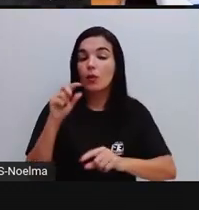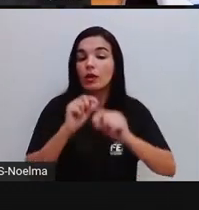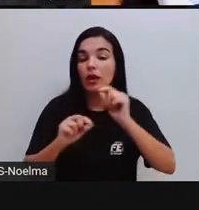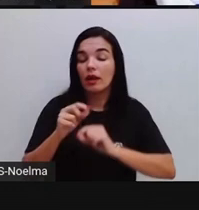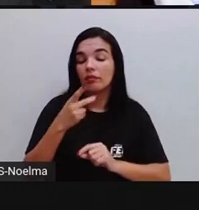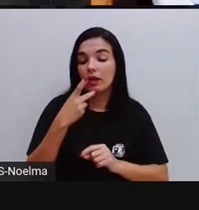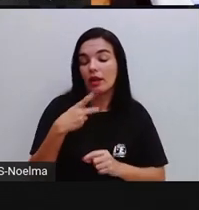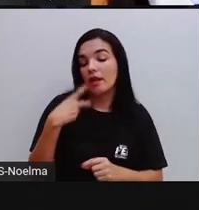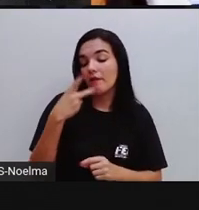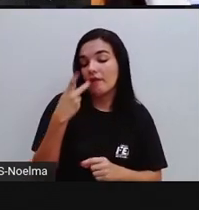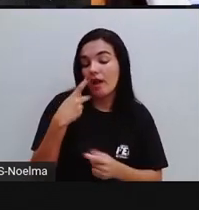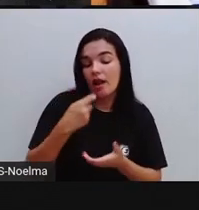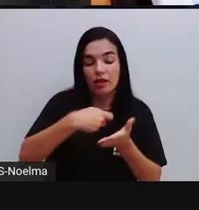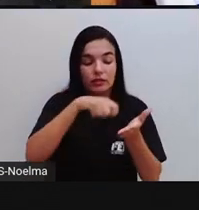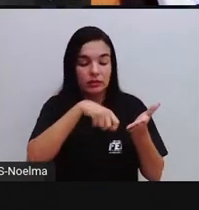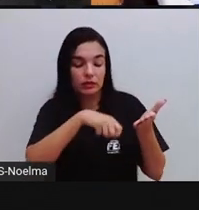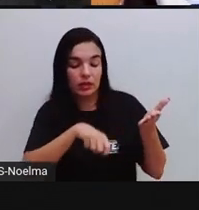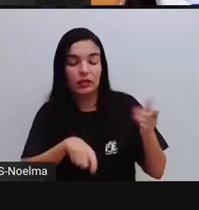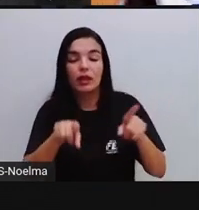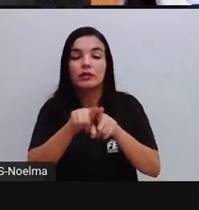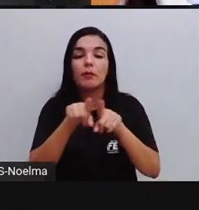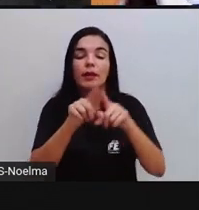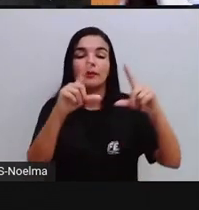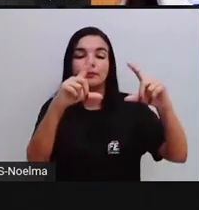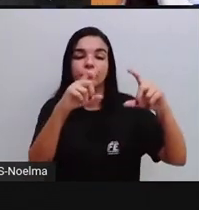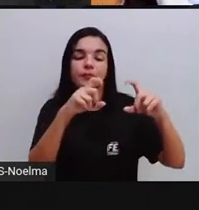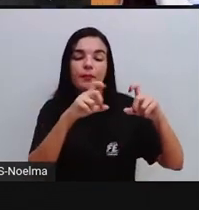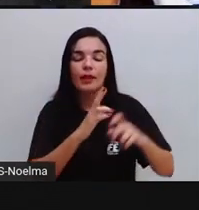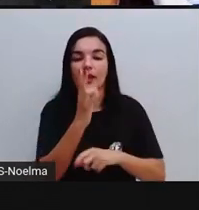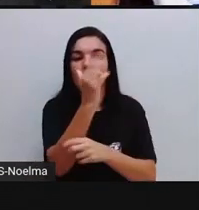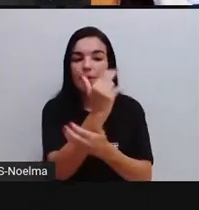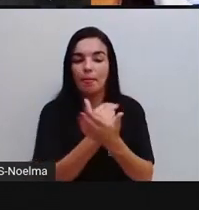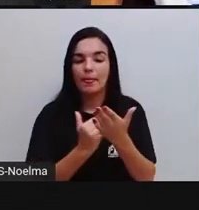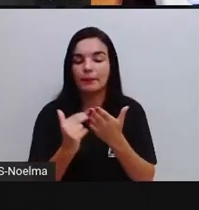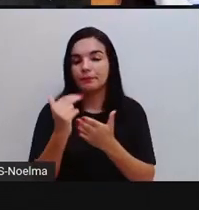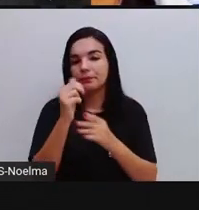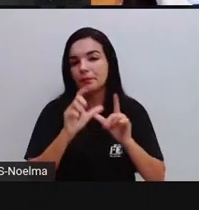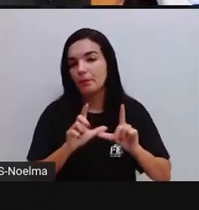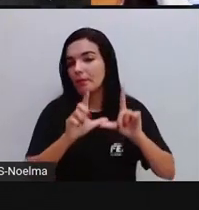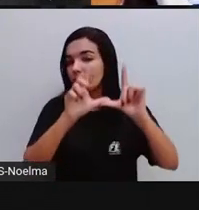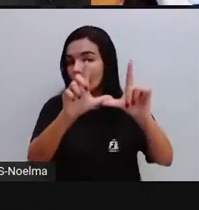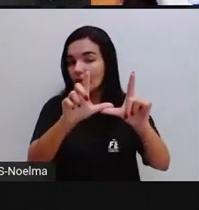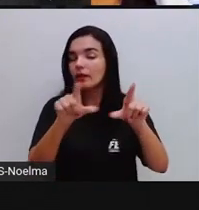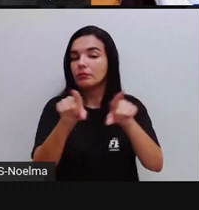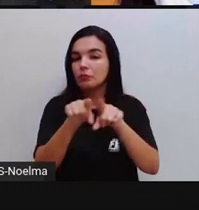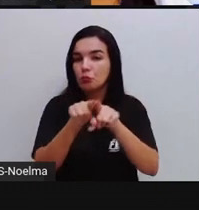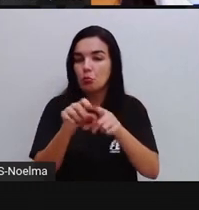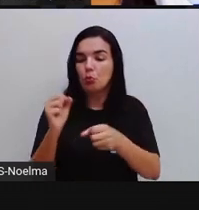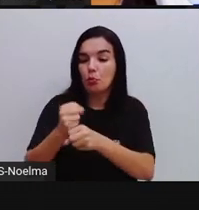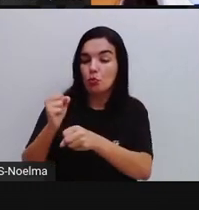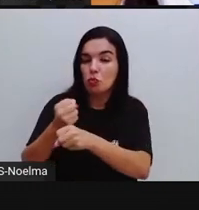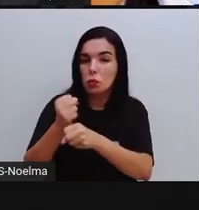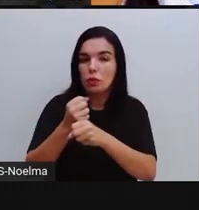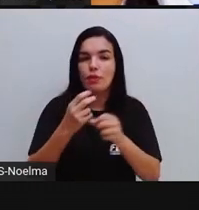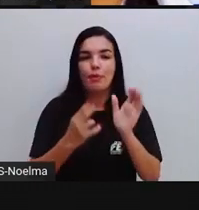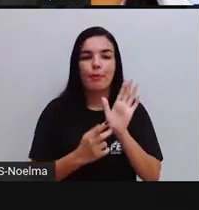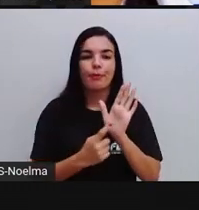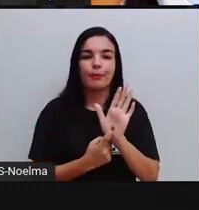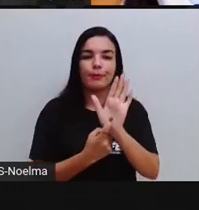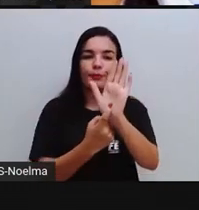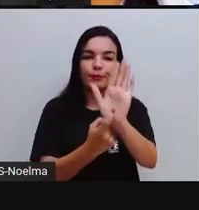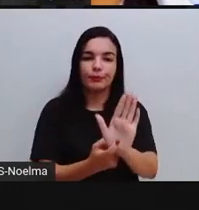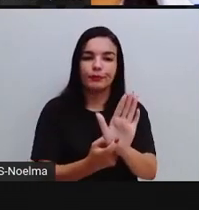oral, né, e também nós utilizamos as imagens, né, para construir aí esse